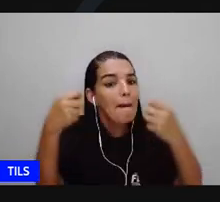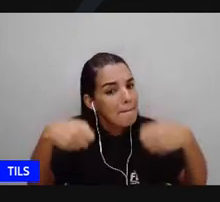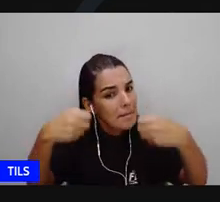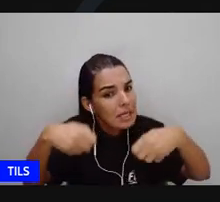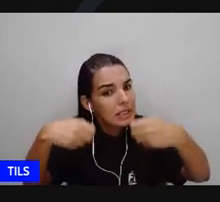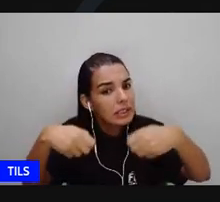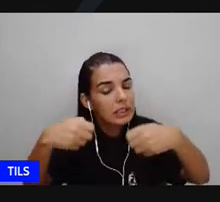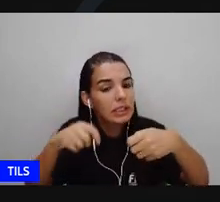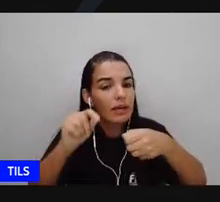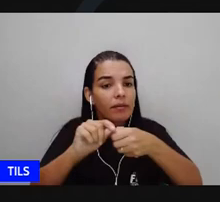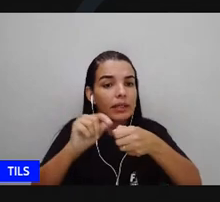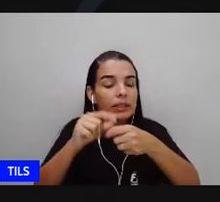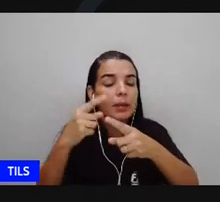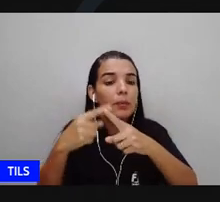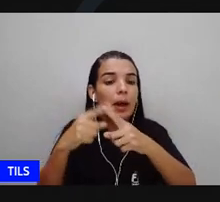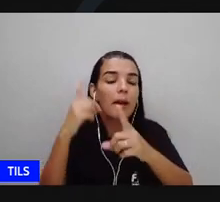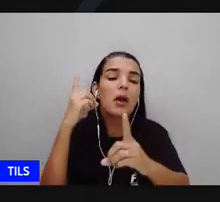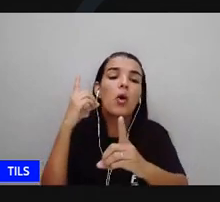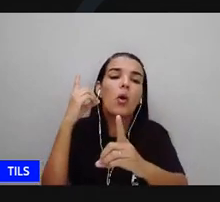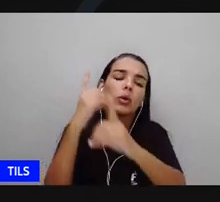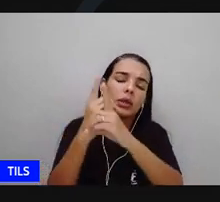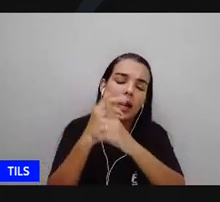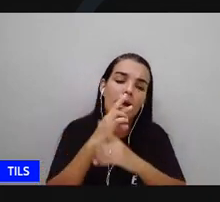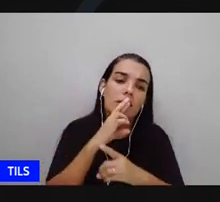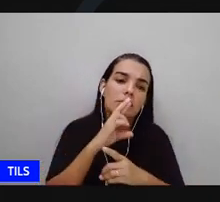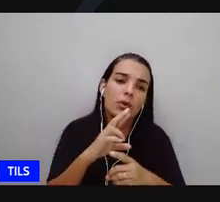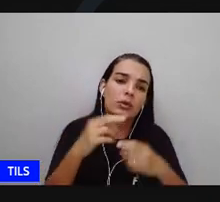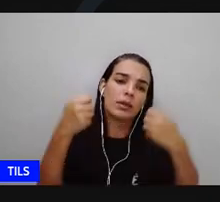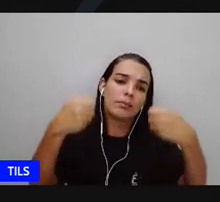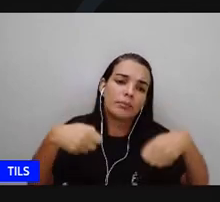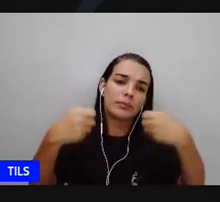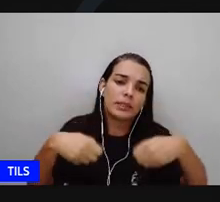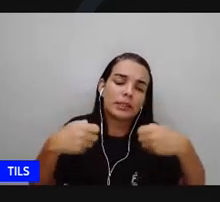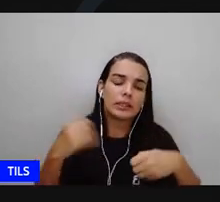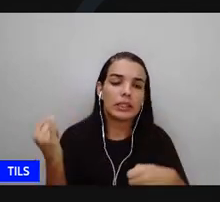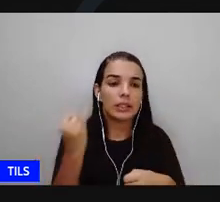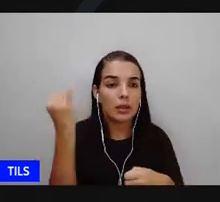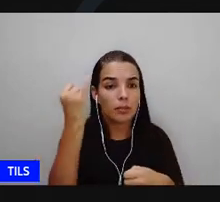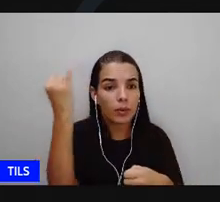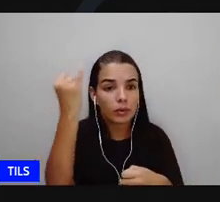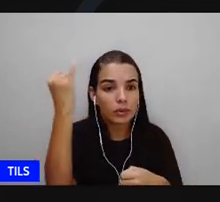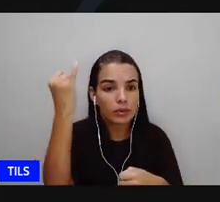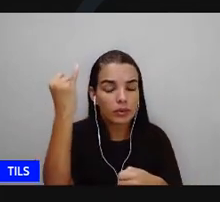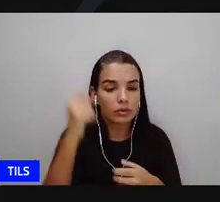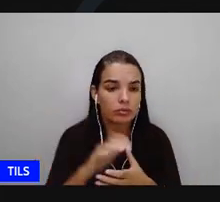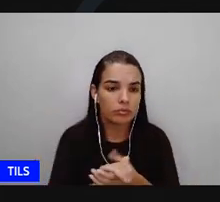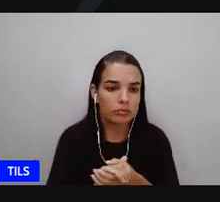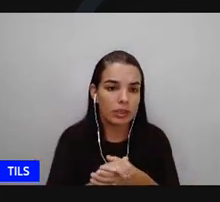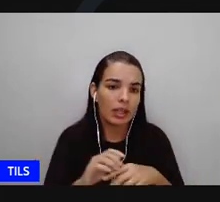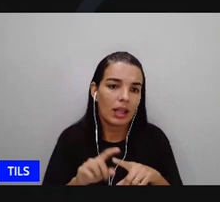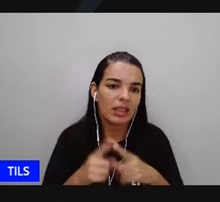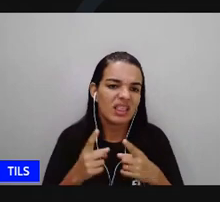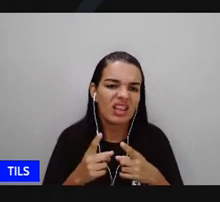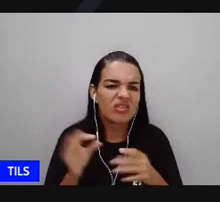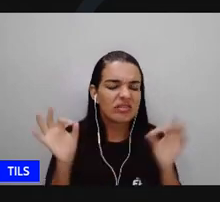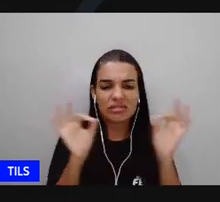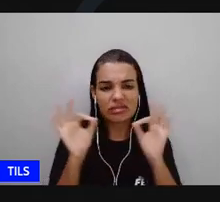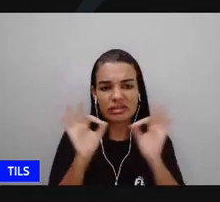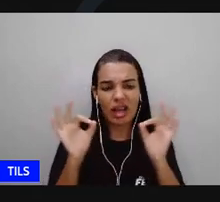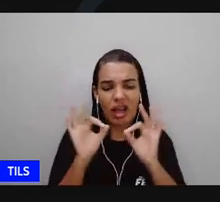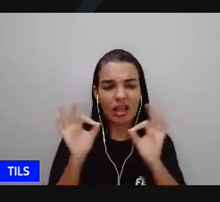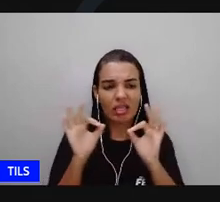para a gente encontrar as respostas necessárias tá então nada de porque fulano diz